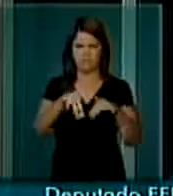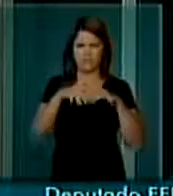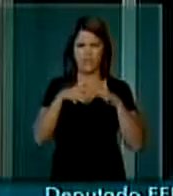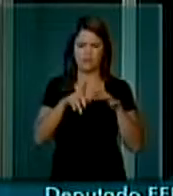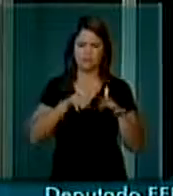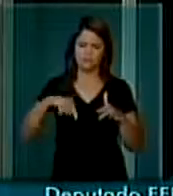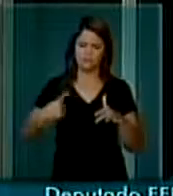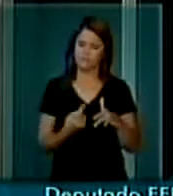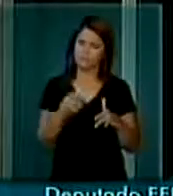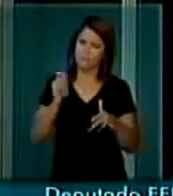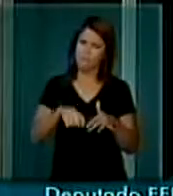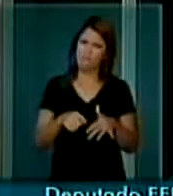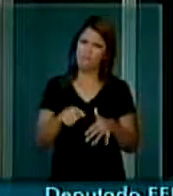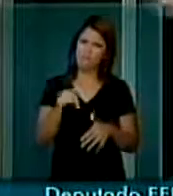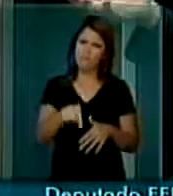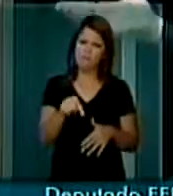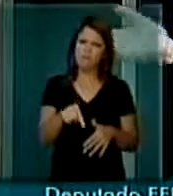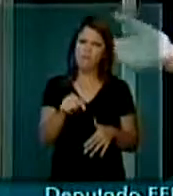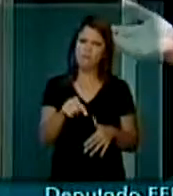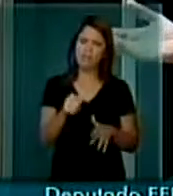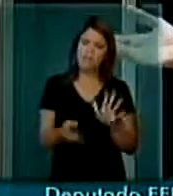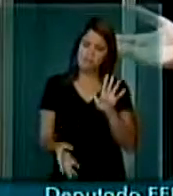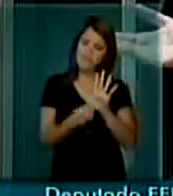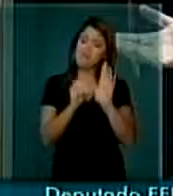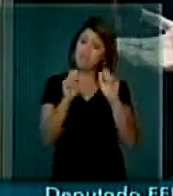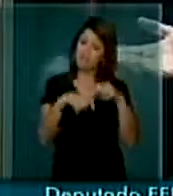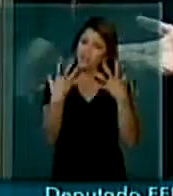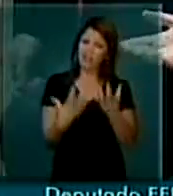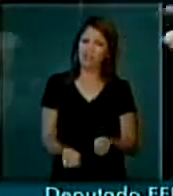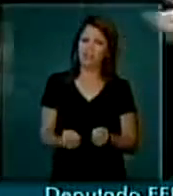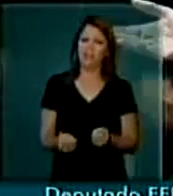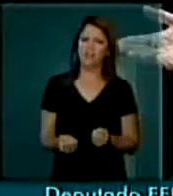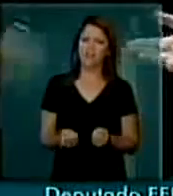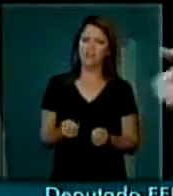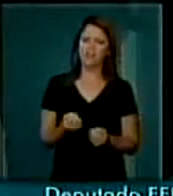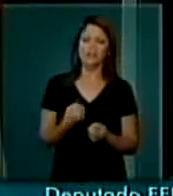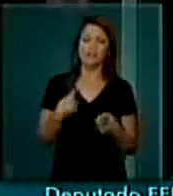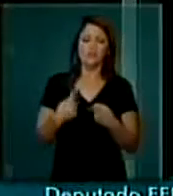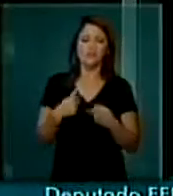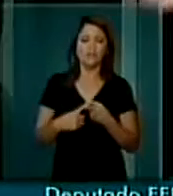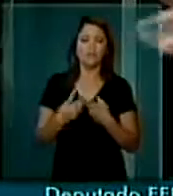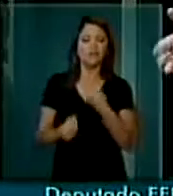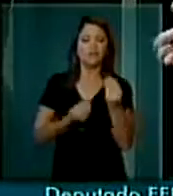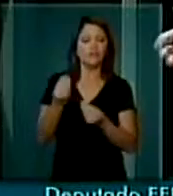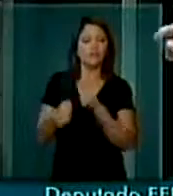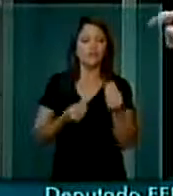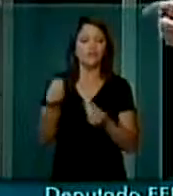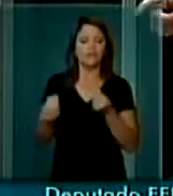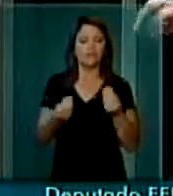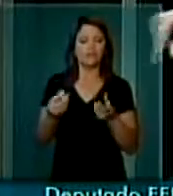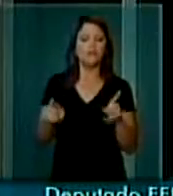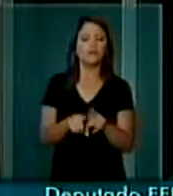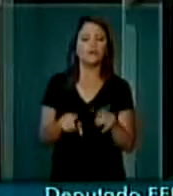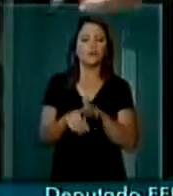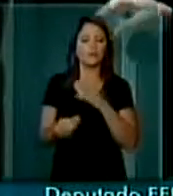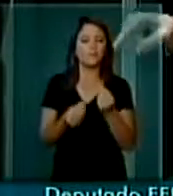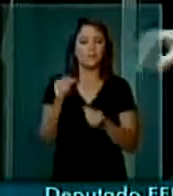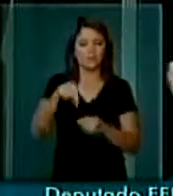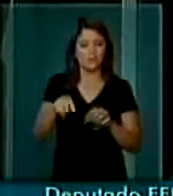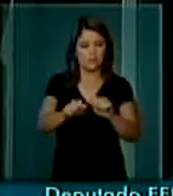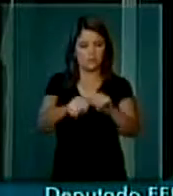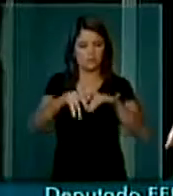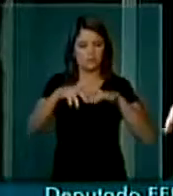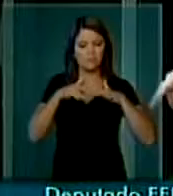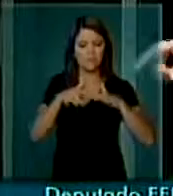esta emenda seja acatada. Será acatada. A emenda é acatada, e aí este plenário,